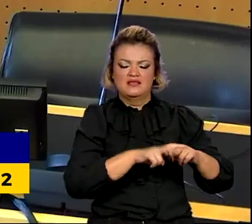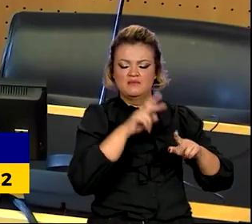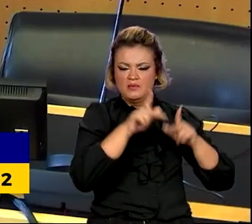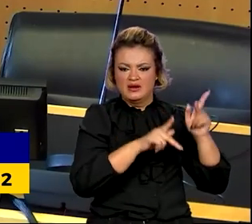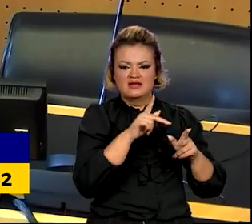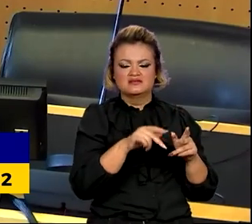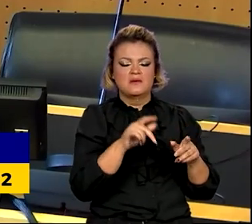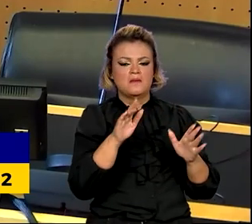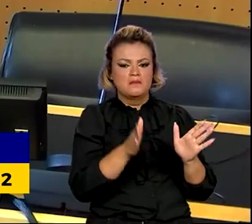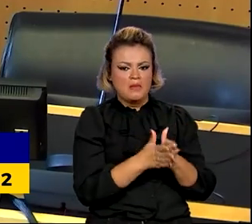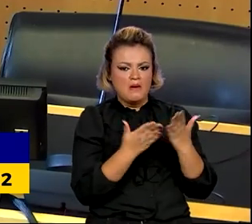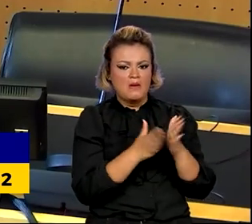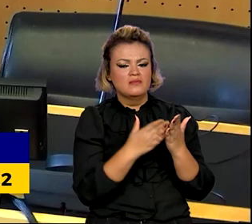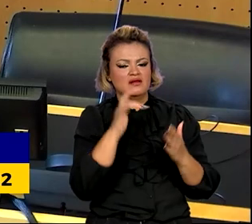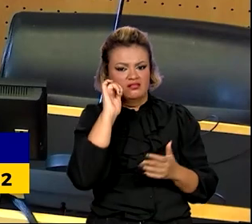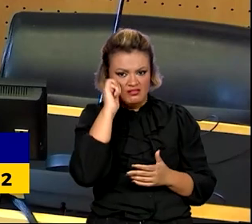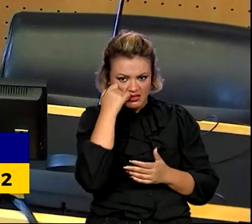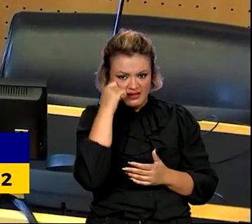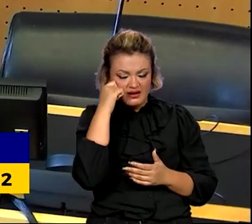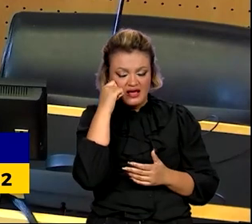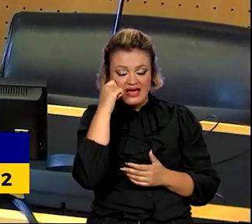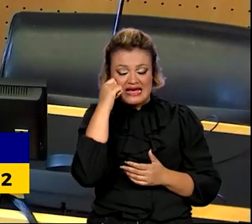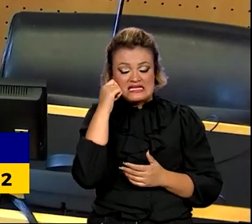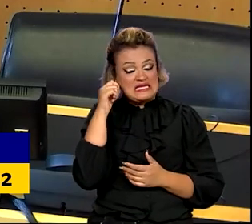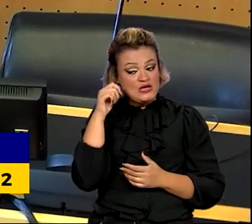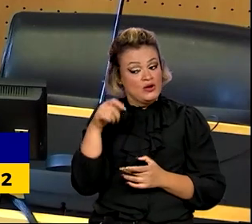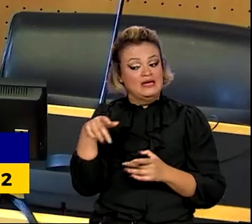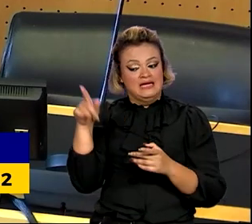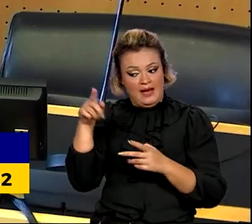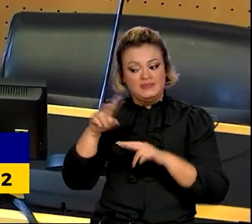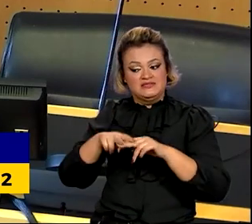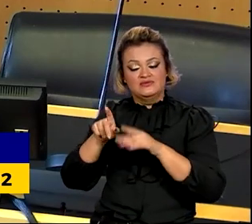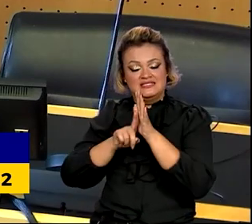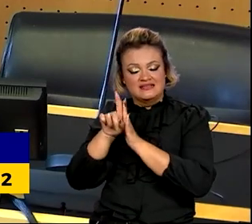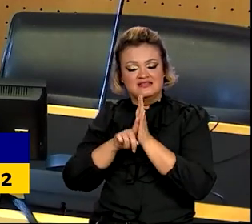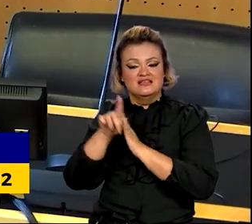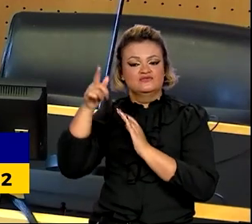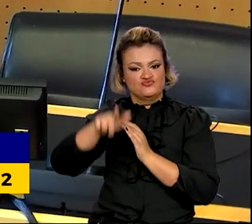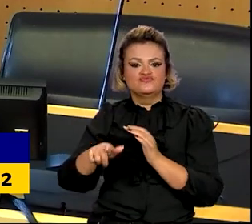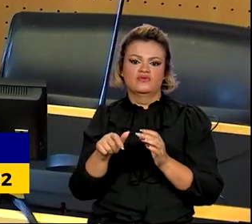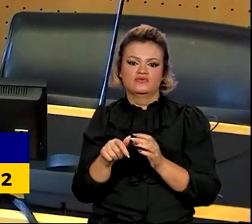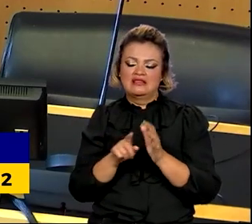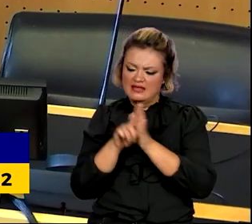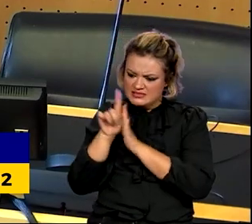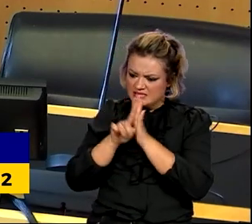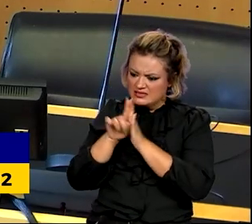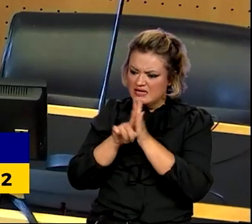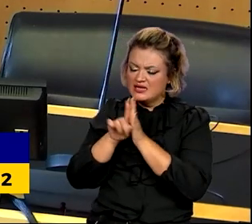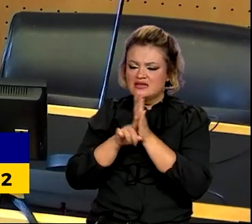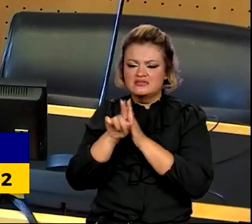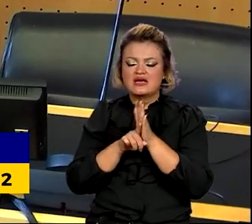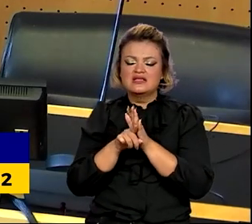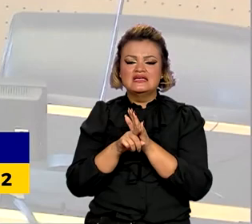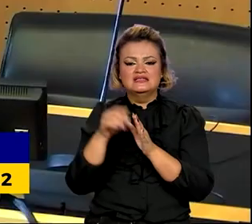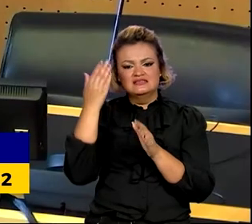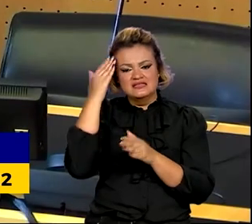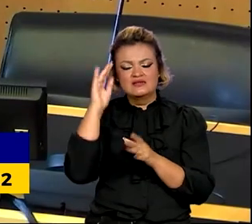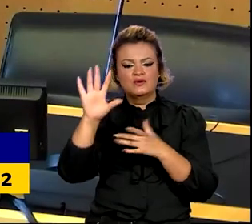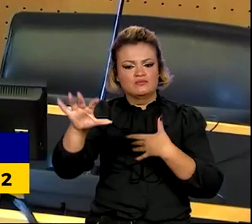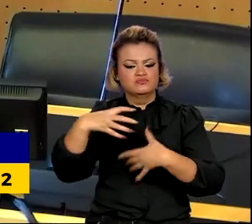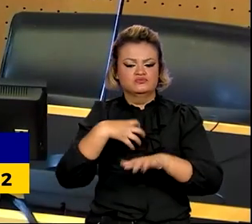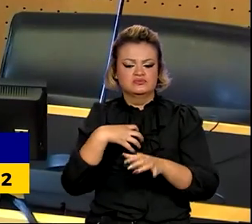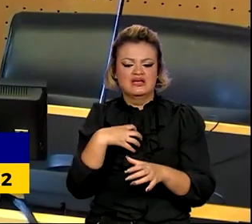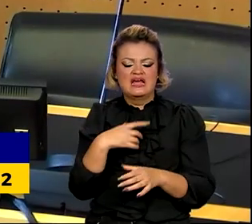país, deve ser profundamente revisto e, sobretudo, humanizado. O